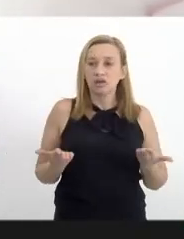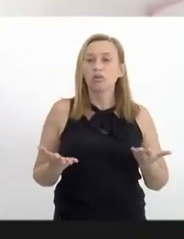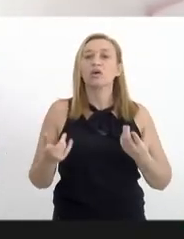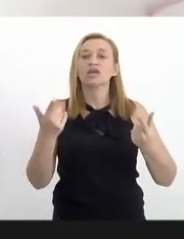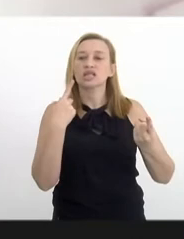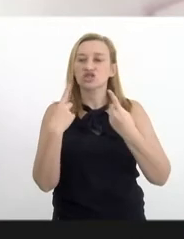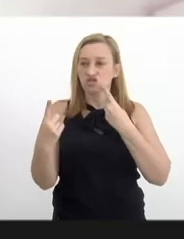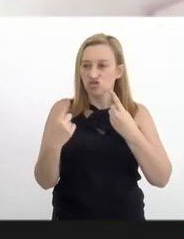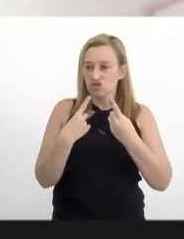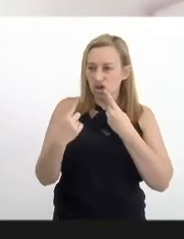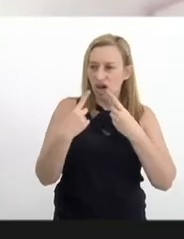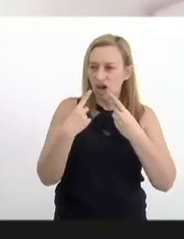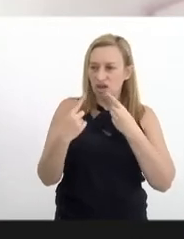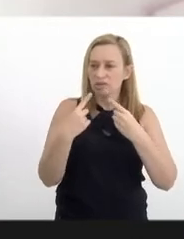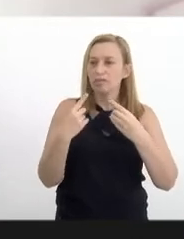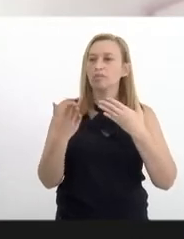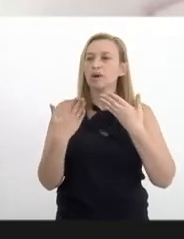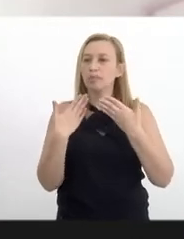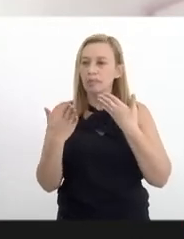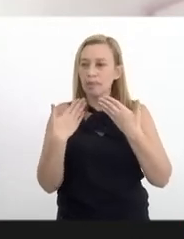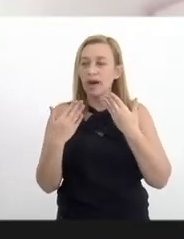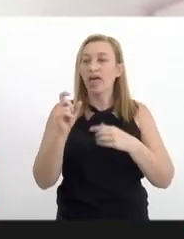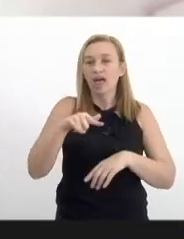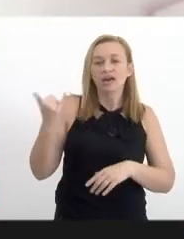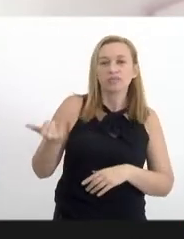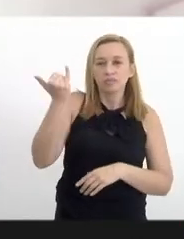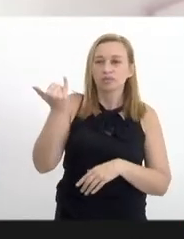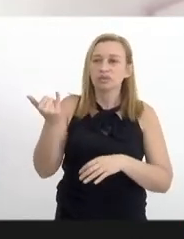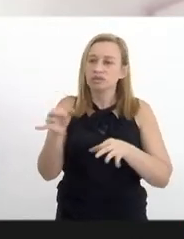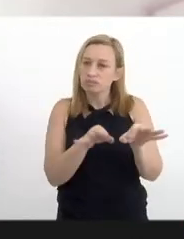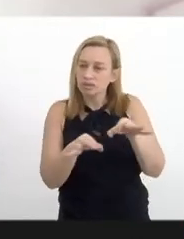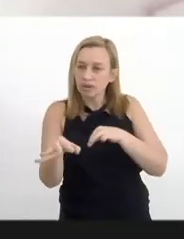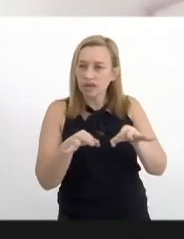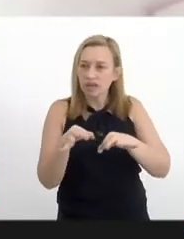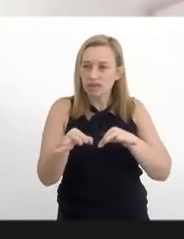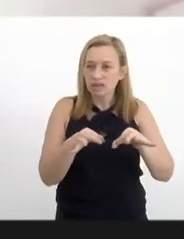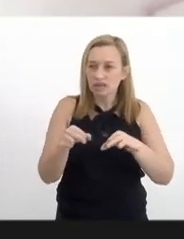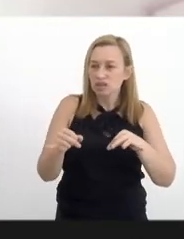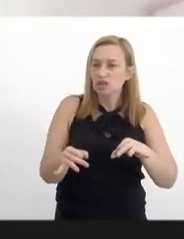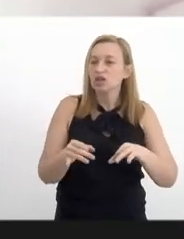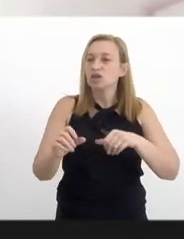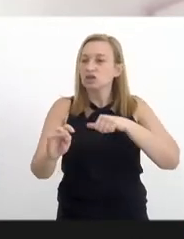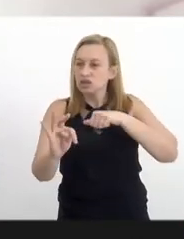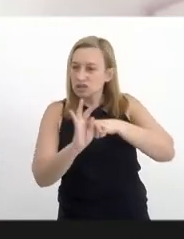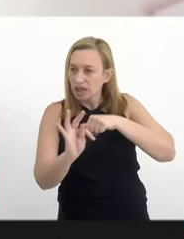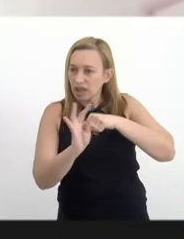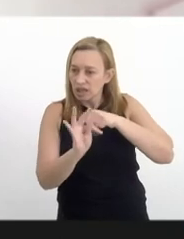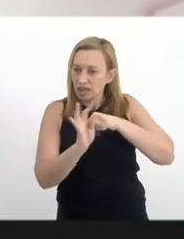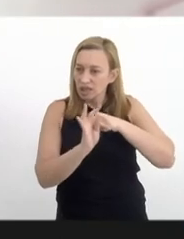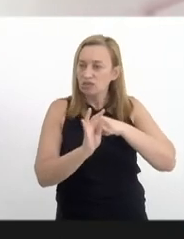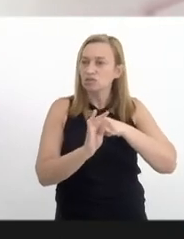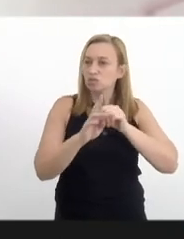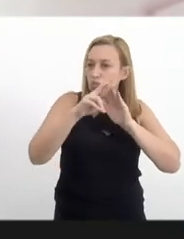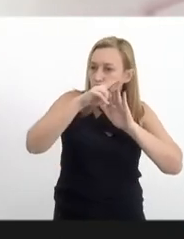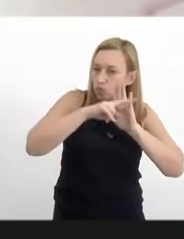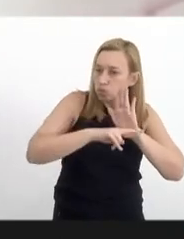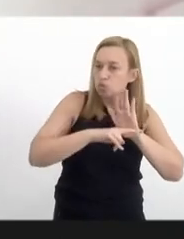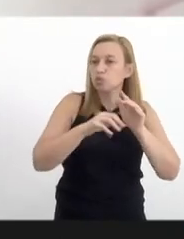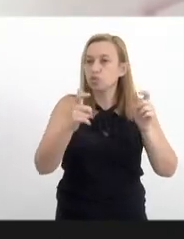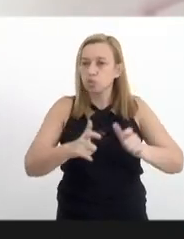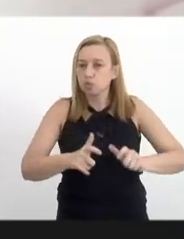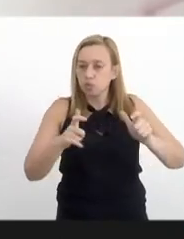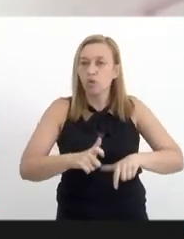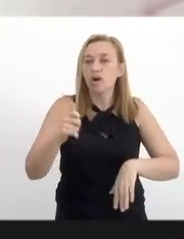diálogo ele é importante, inclusive na elaboração de notas técnicas, de normativas locais,